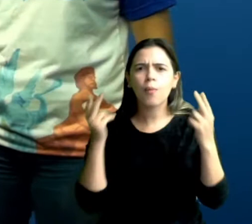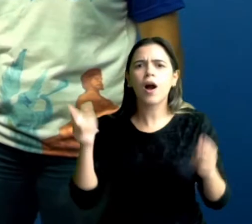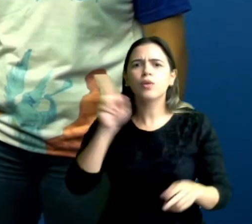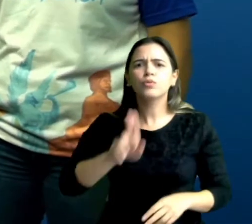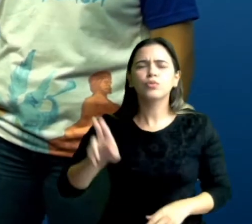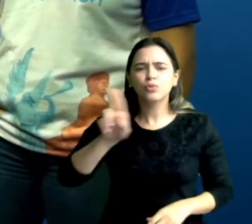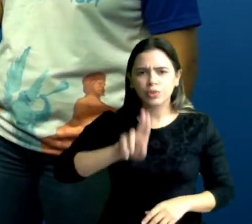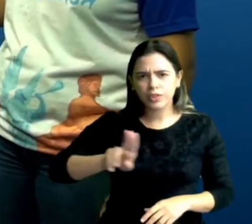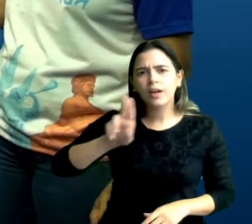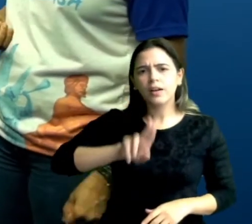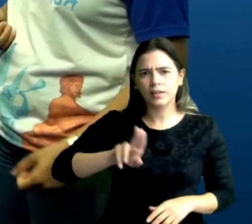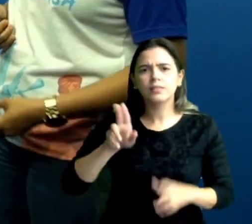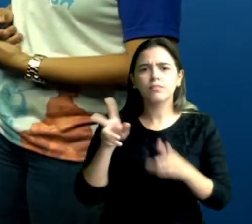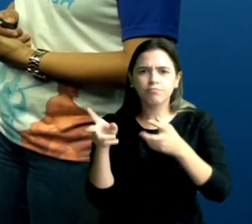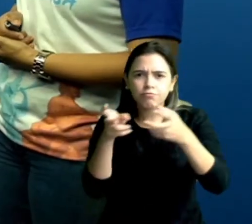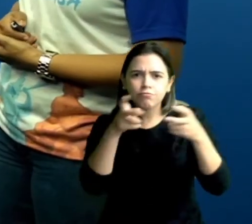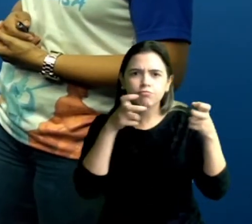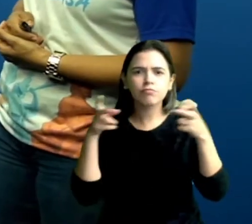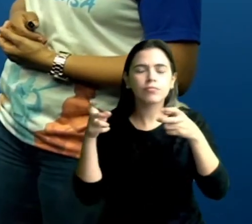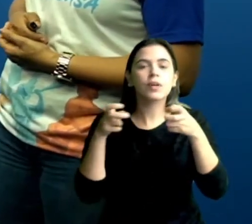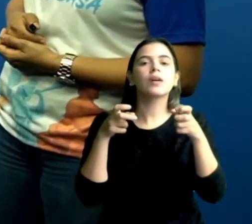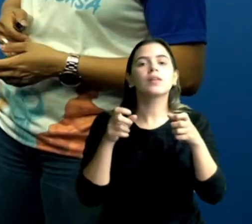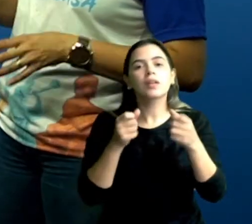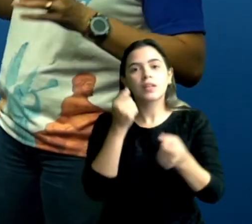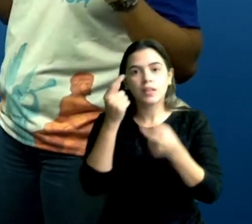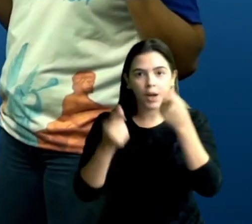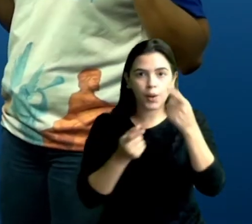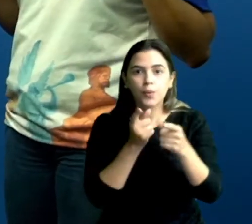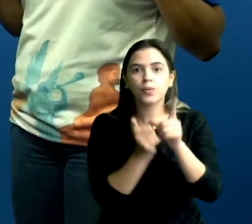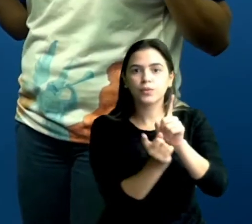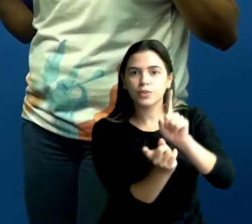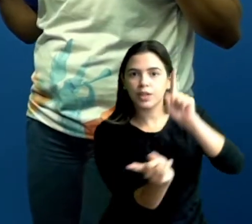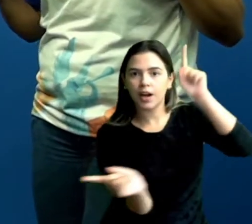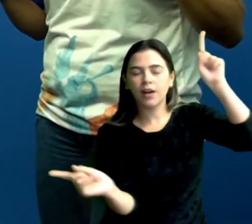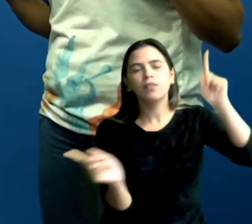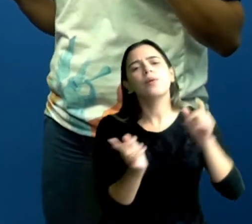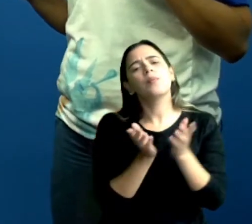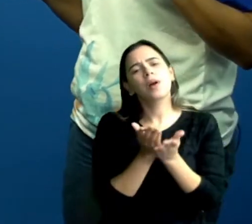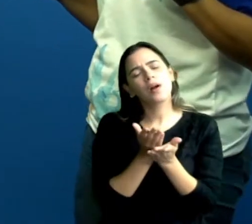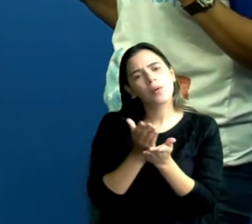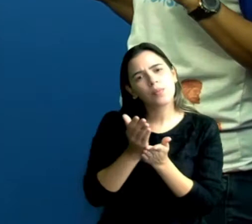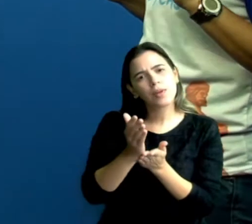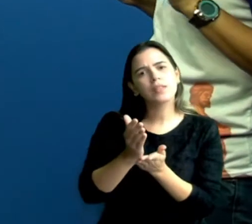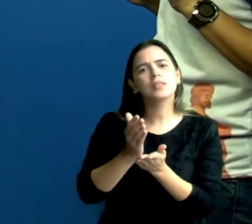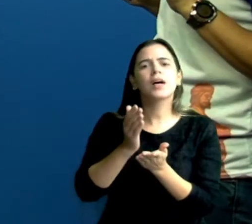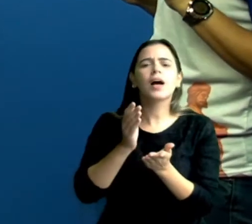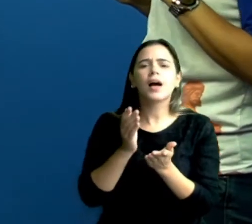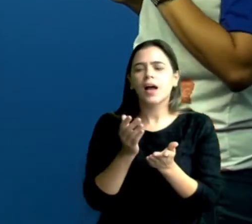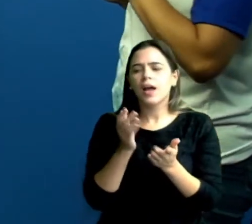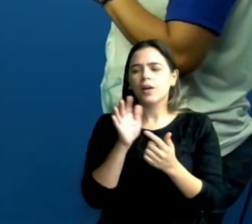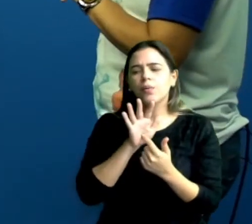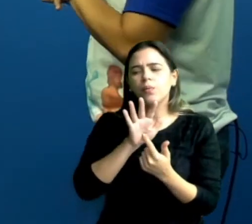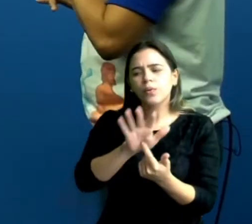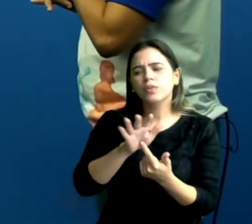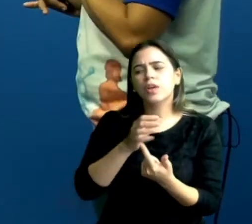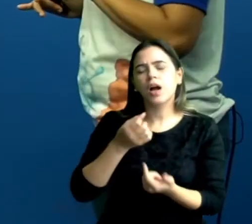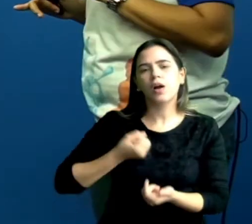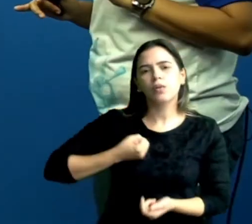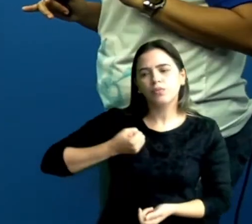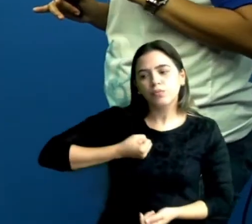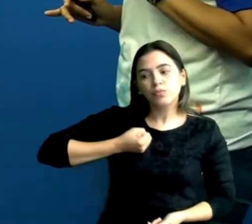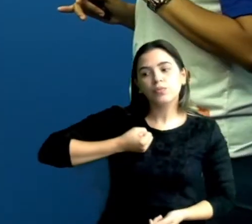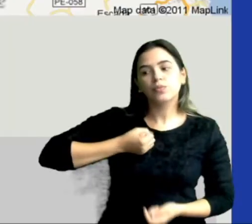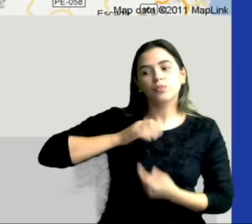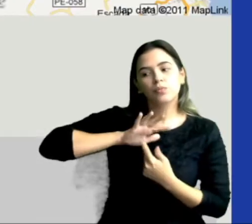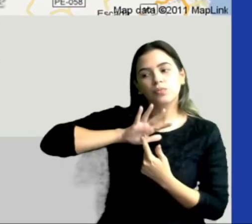observar, né? Fazer análise aí de alguns gráficos. Para começar, eu trouxe aqui alguns dados do município, dados